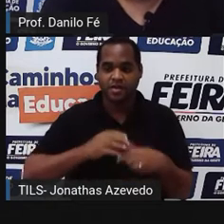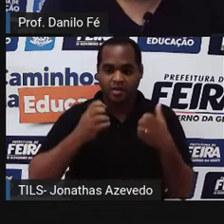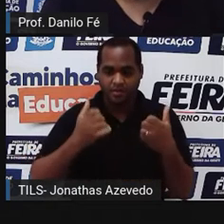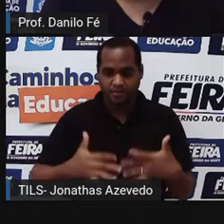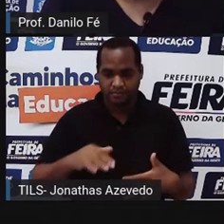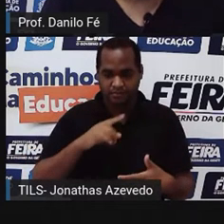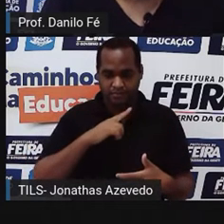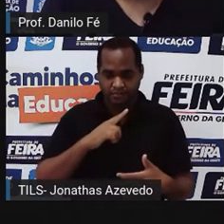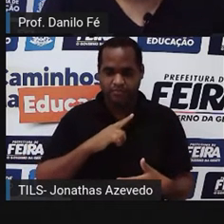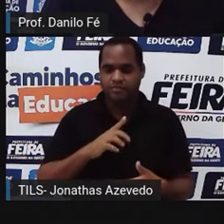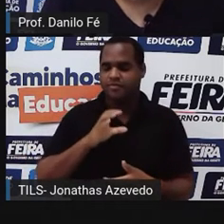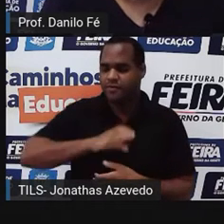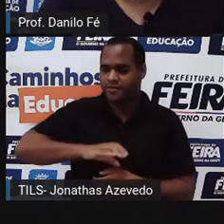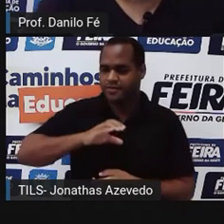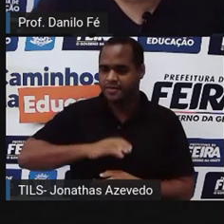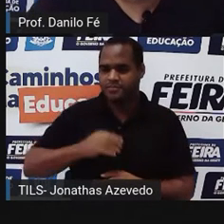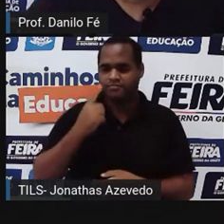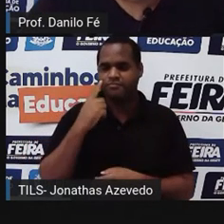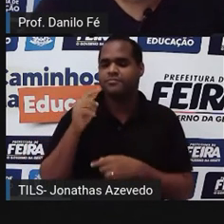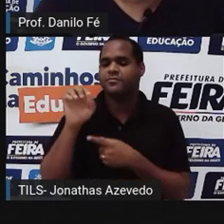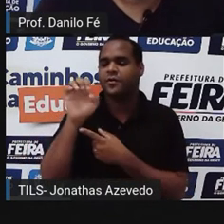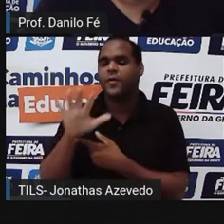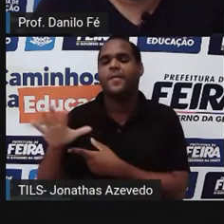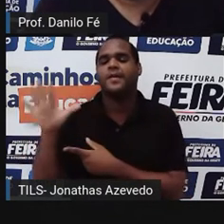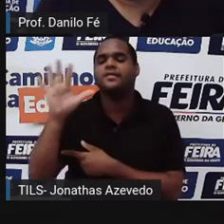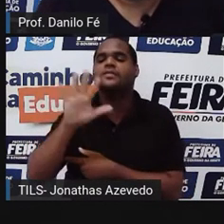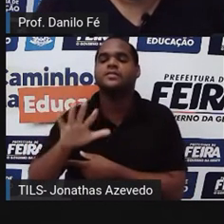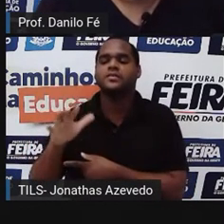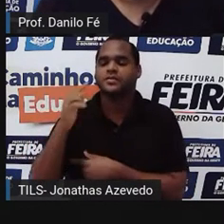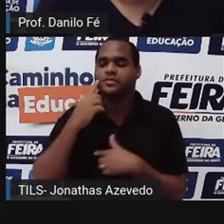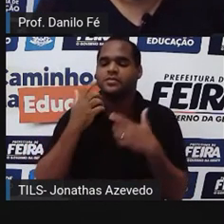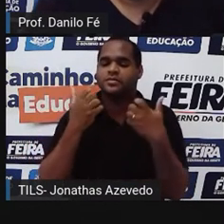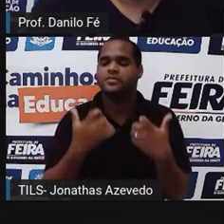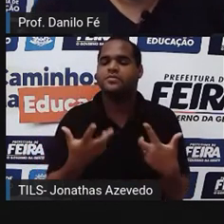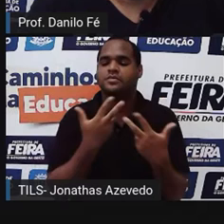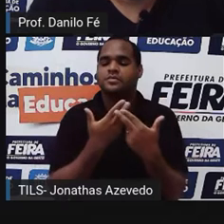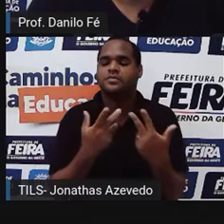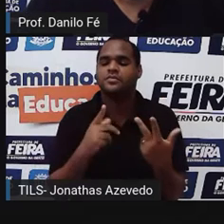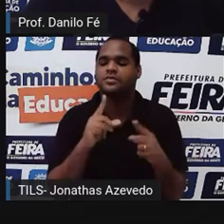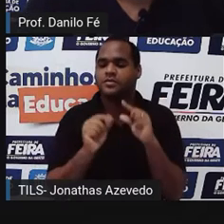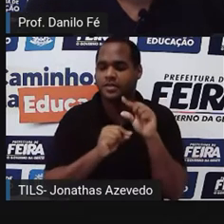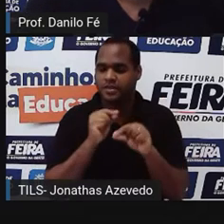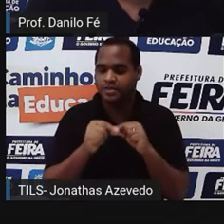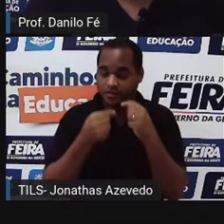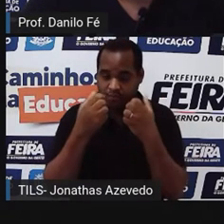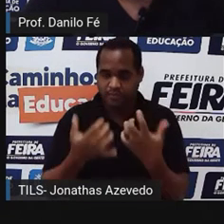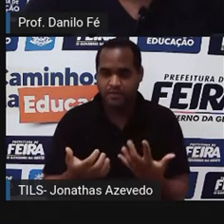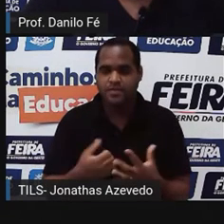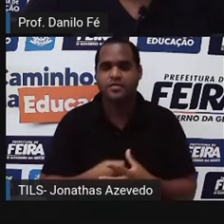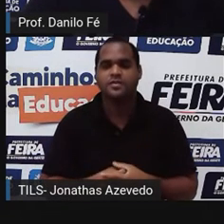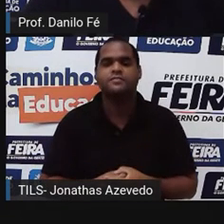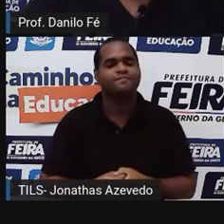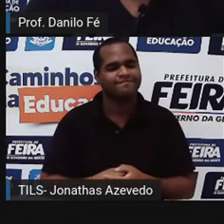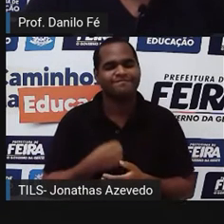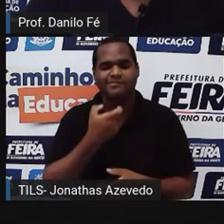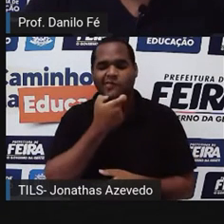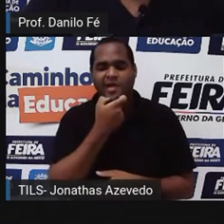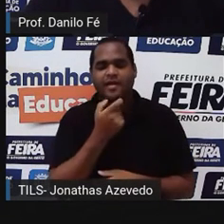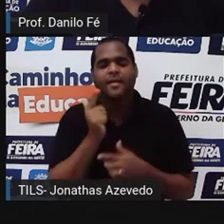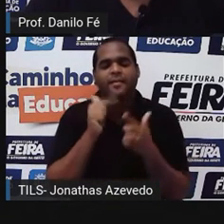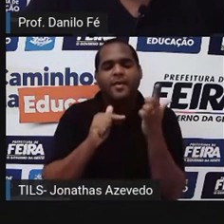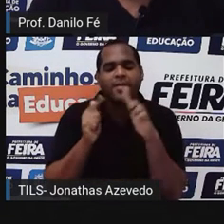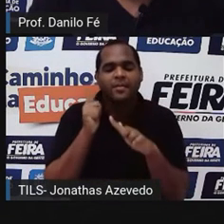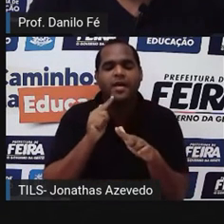na Europa conquistada por Napoleão, onde a Inglaterra conseguia